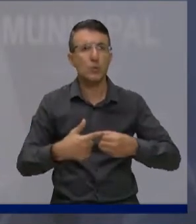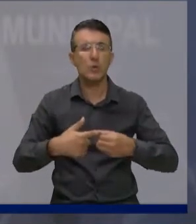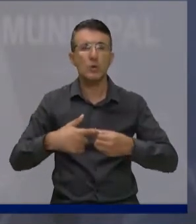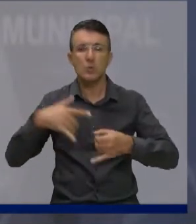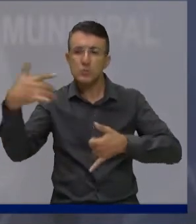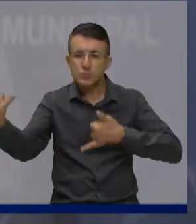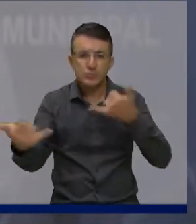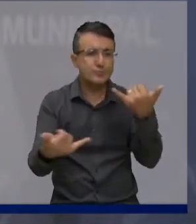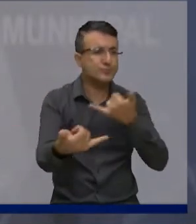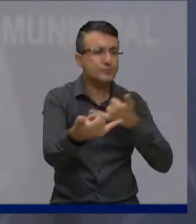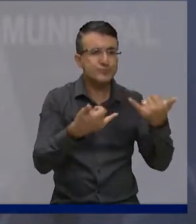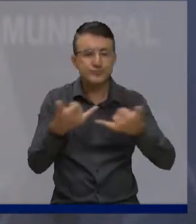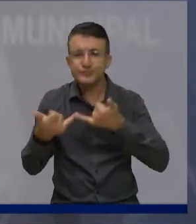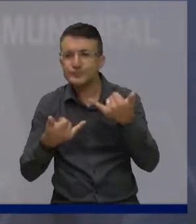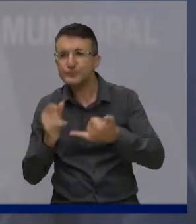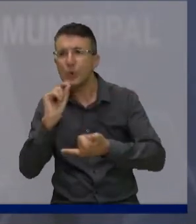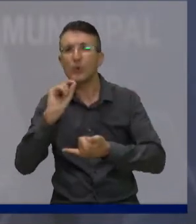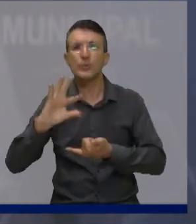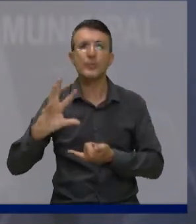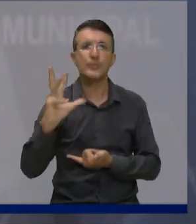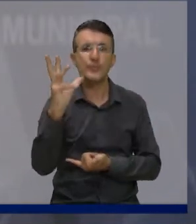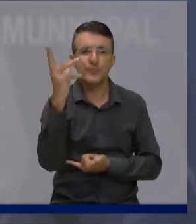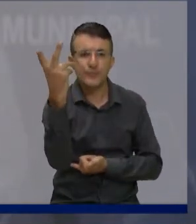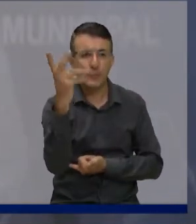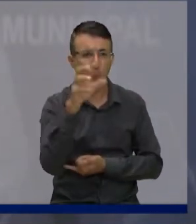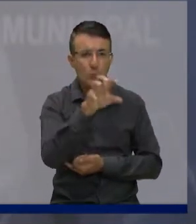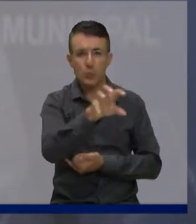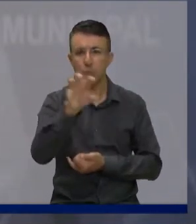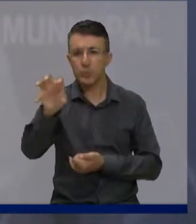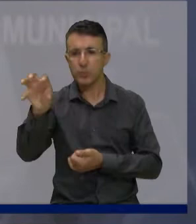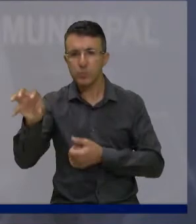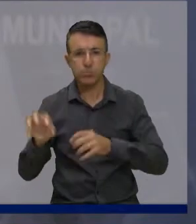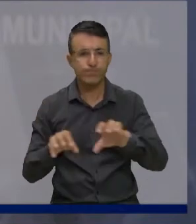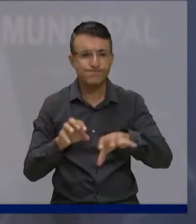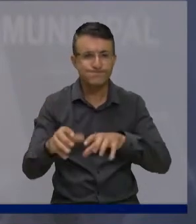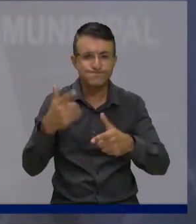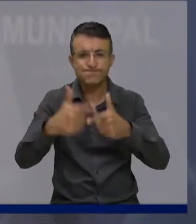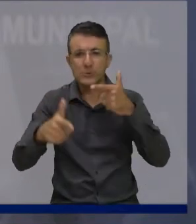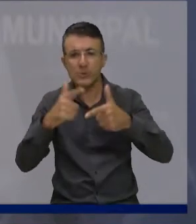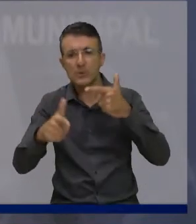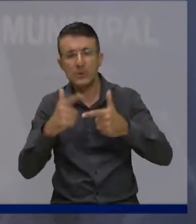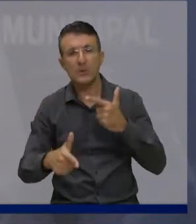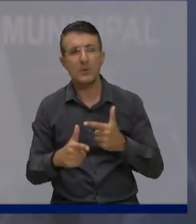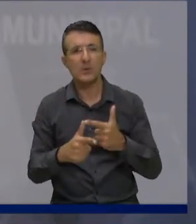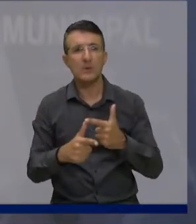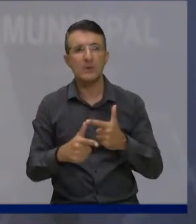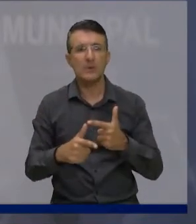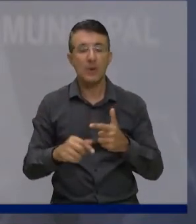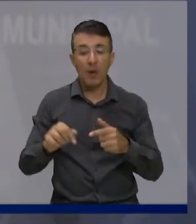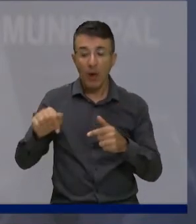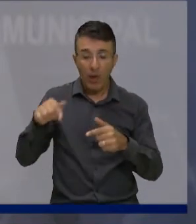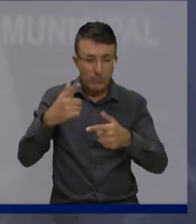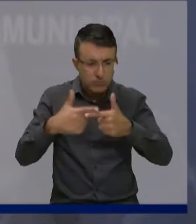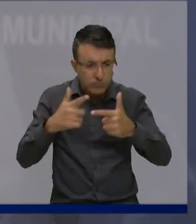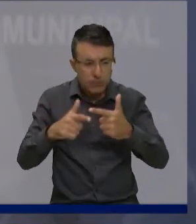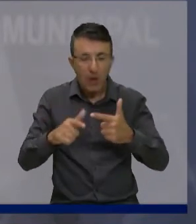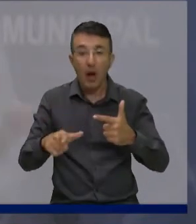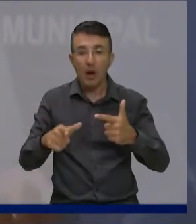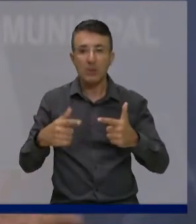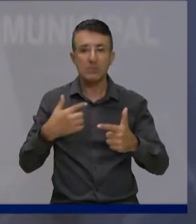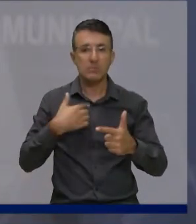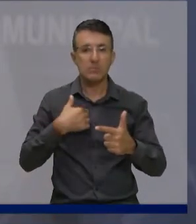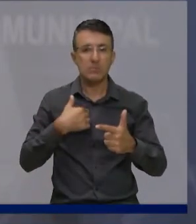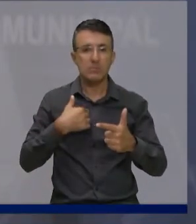apareceram que realmente nos preocupam um pouco. E vamos encaminhar tudo isso para a Sabesp.